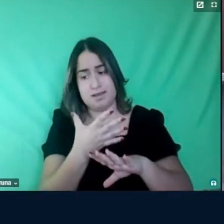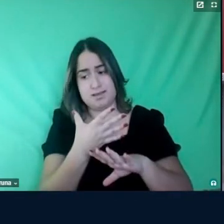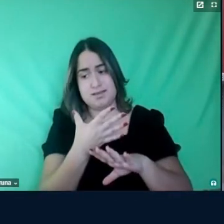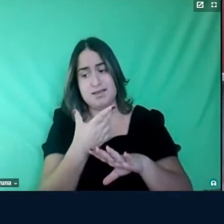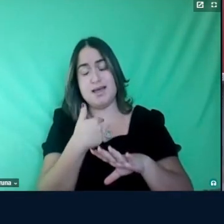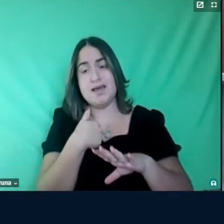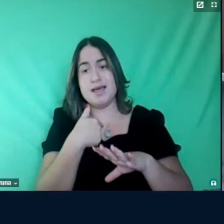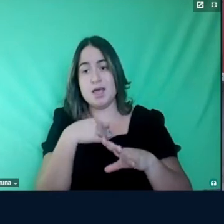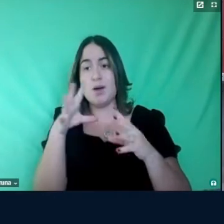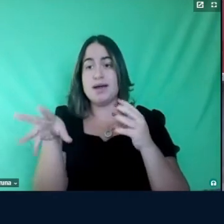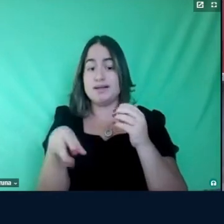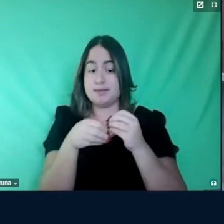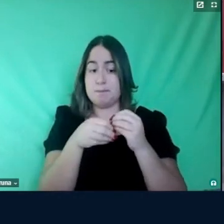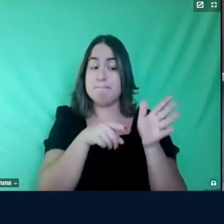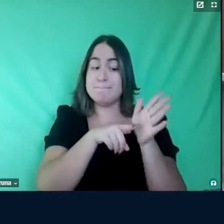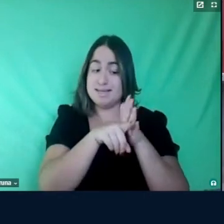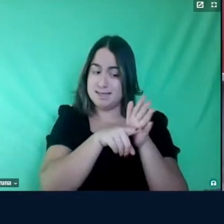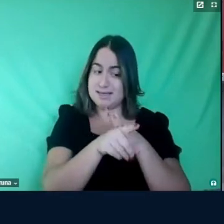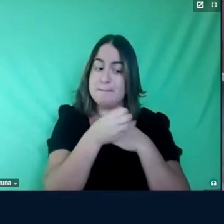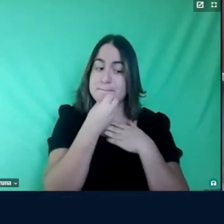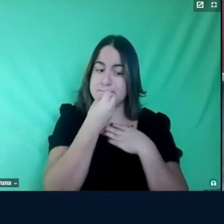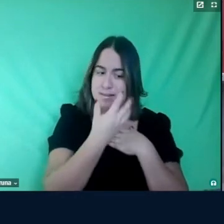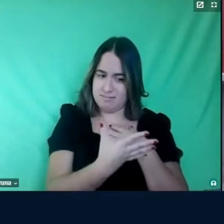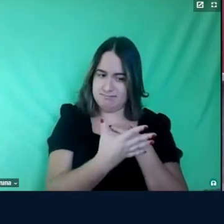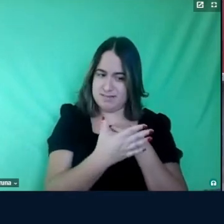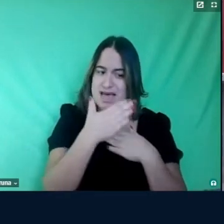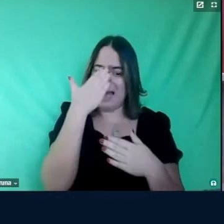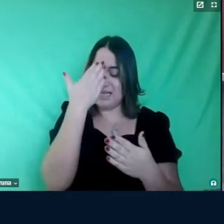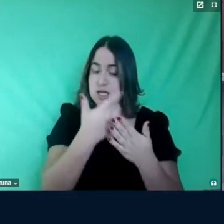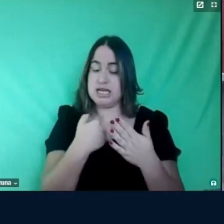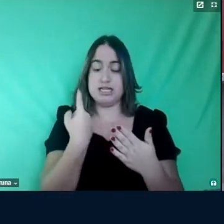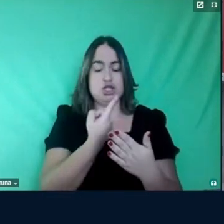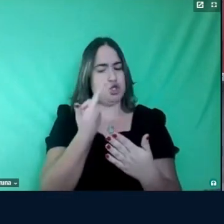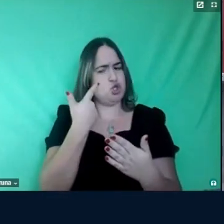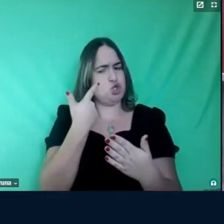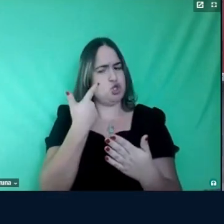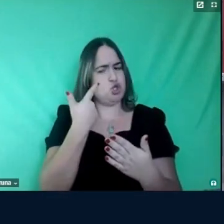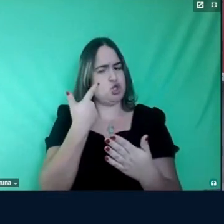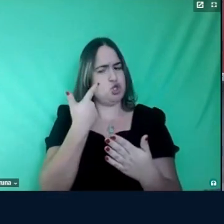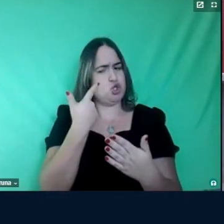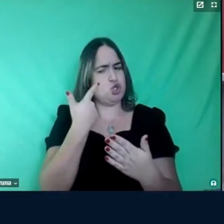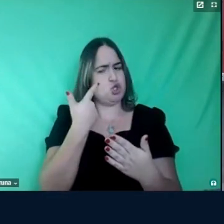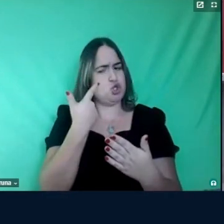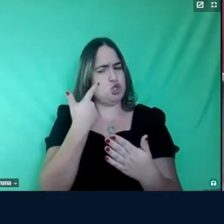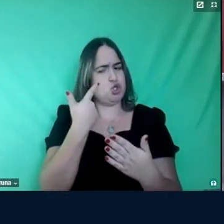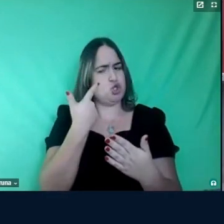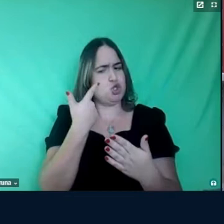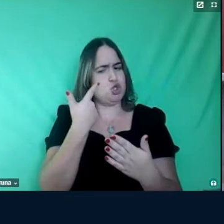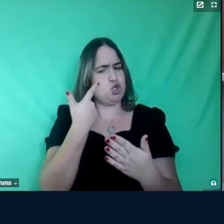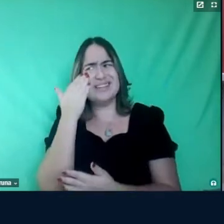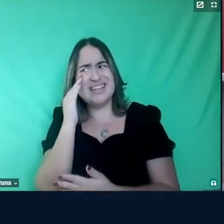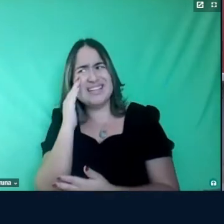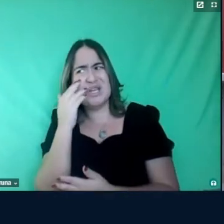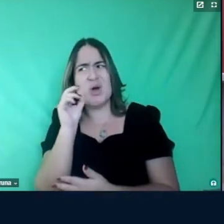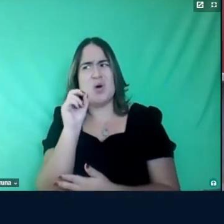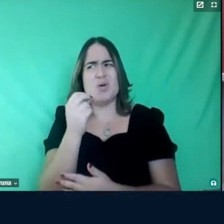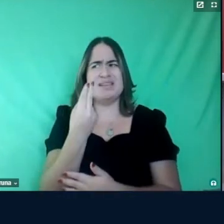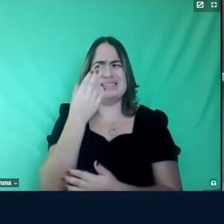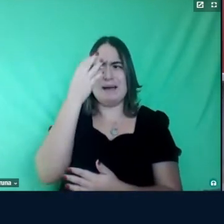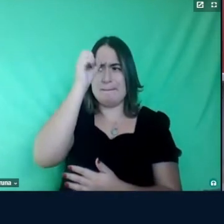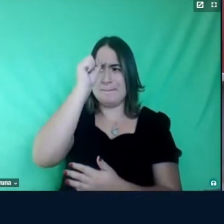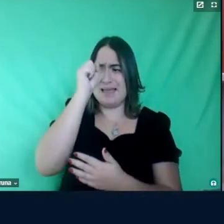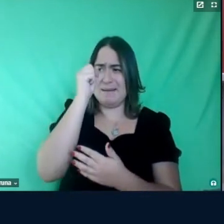acrescento pesquisar bem aquilo que não acreditamos ou aquilo que não entendemos ou aquilo que sabemos incorreto.